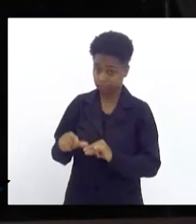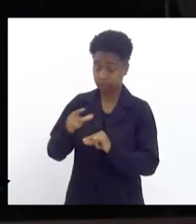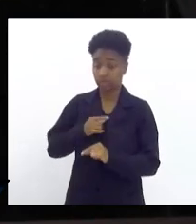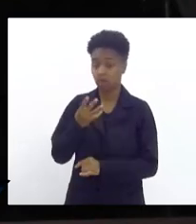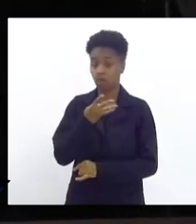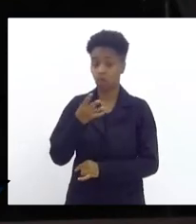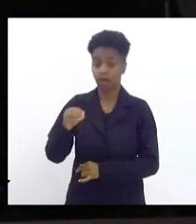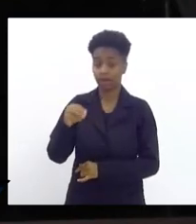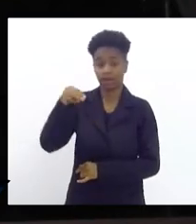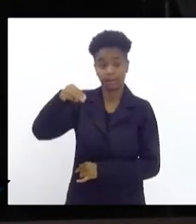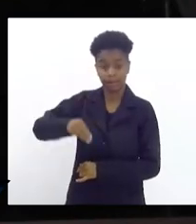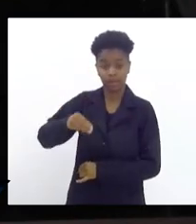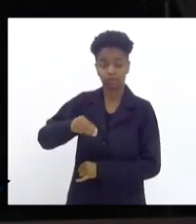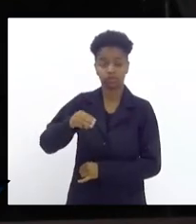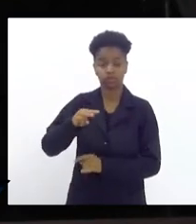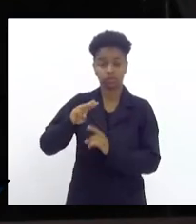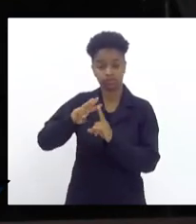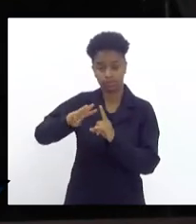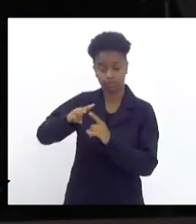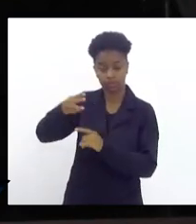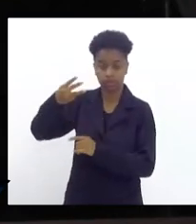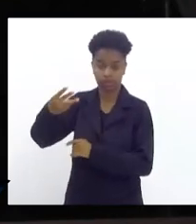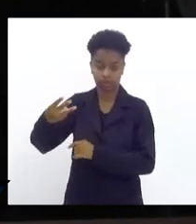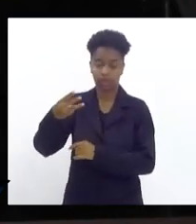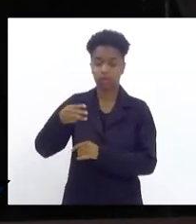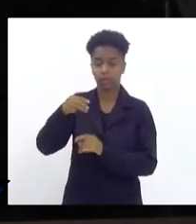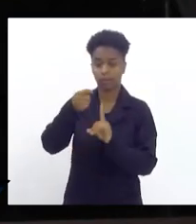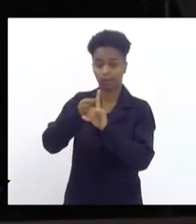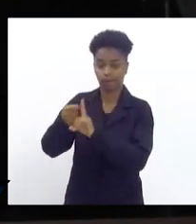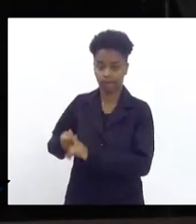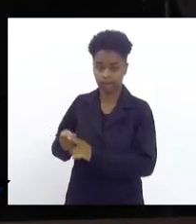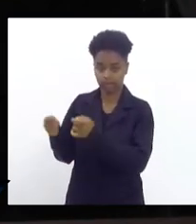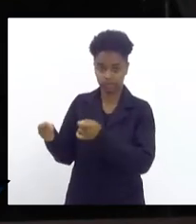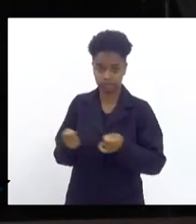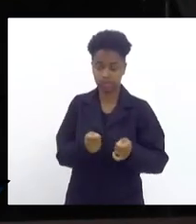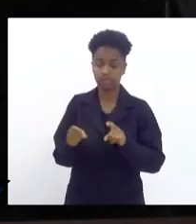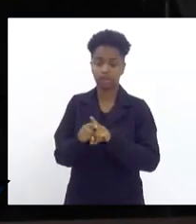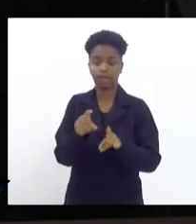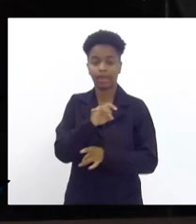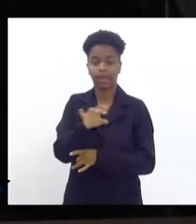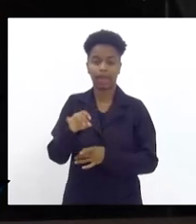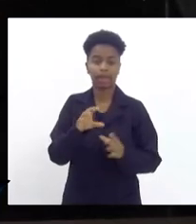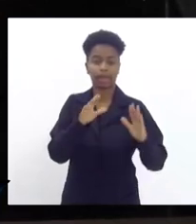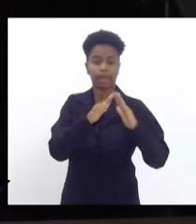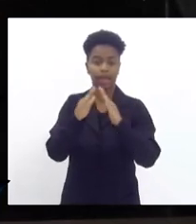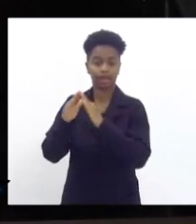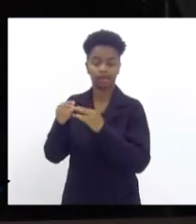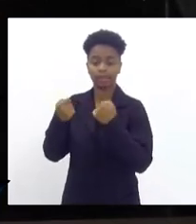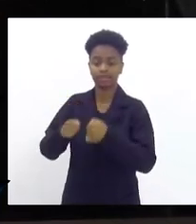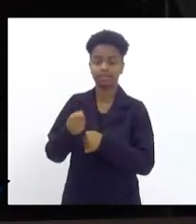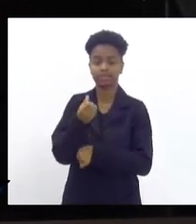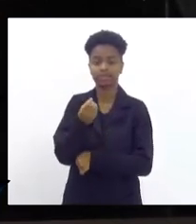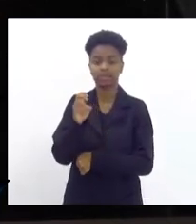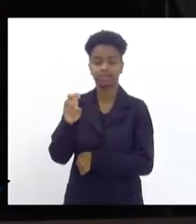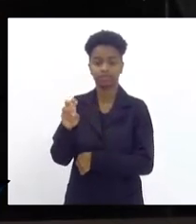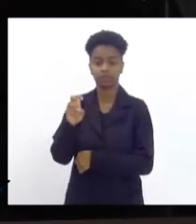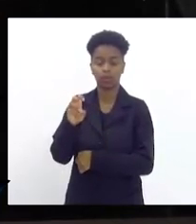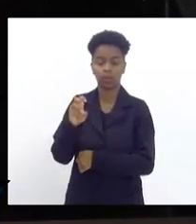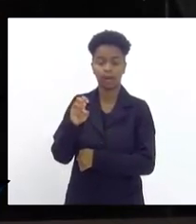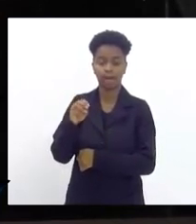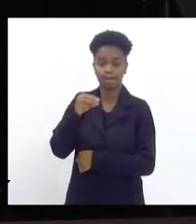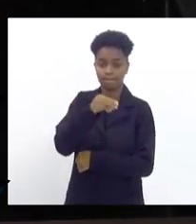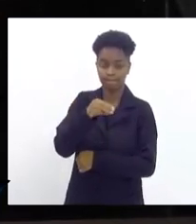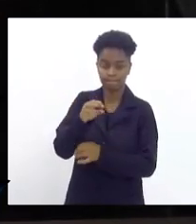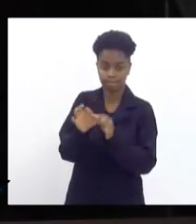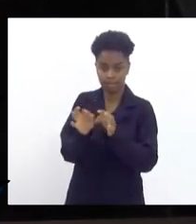mês que é o suficiente para atender as famílias e cada unidade familiar tem que ter 65 metros quadrados agora para a